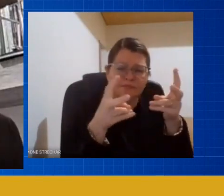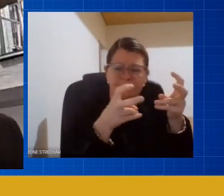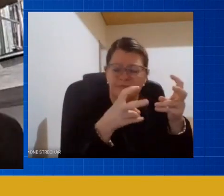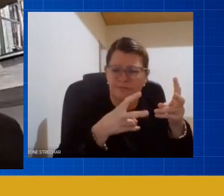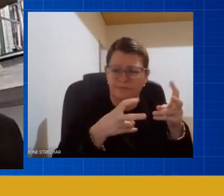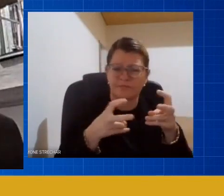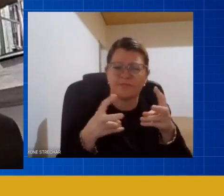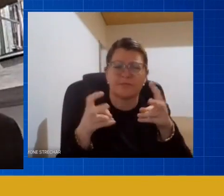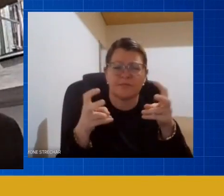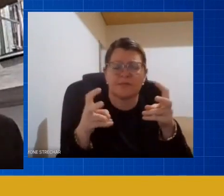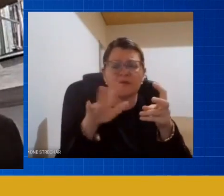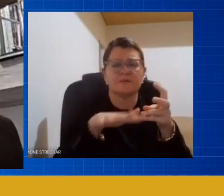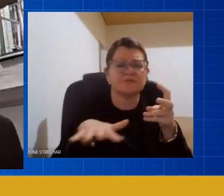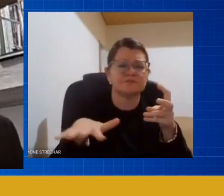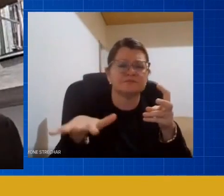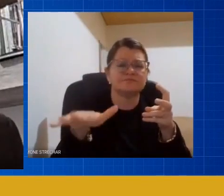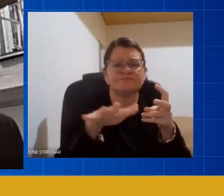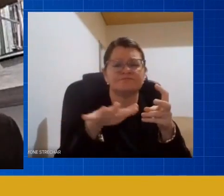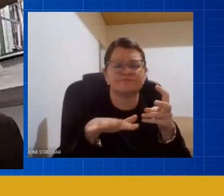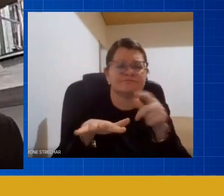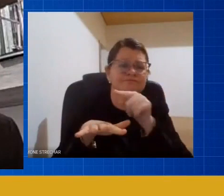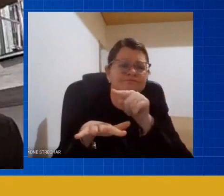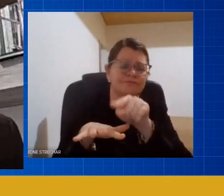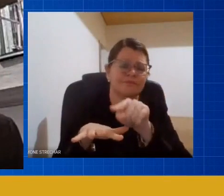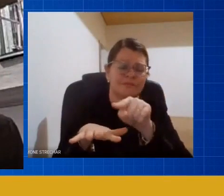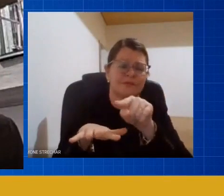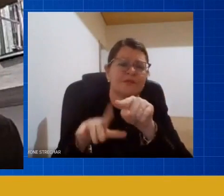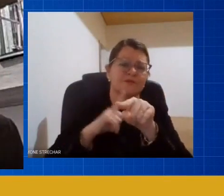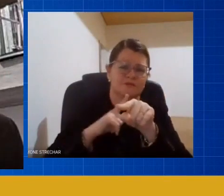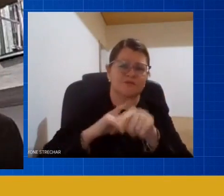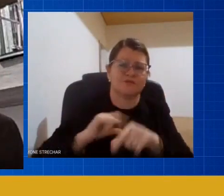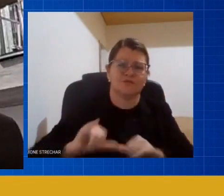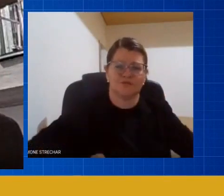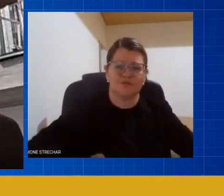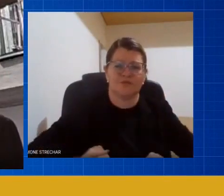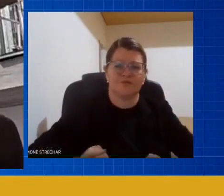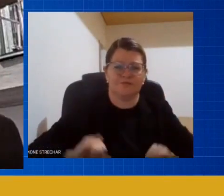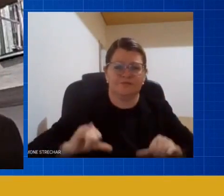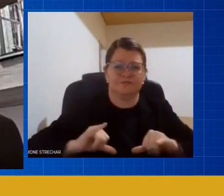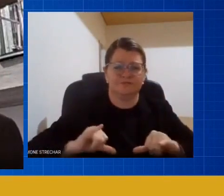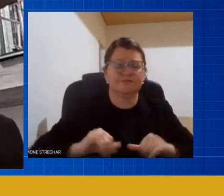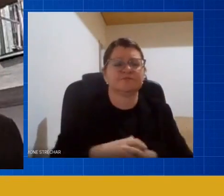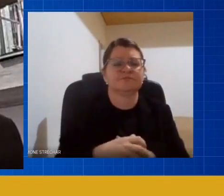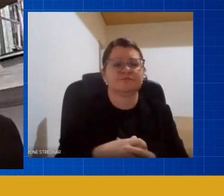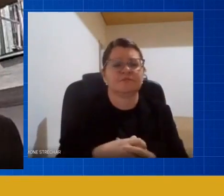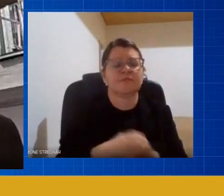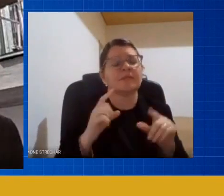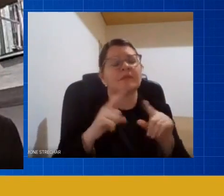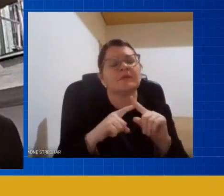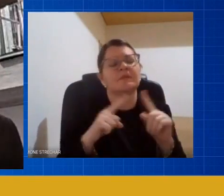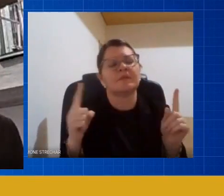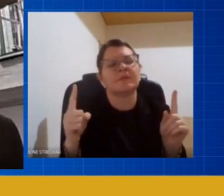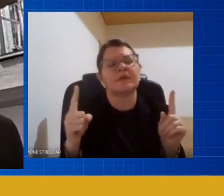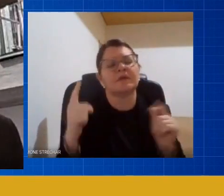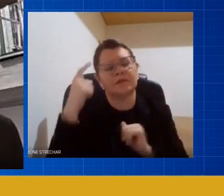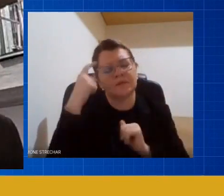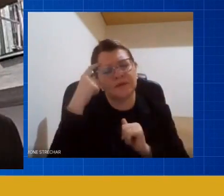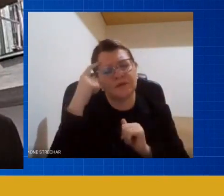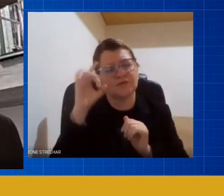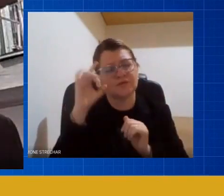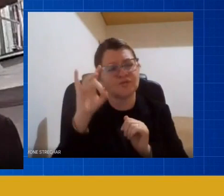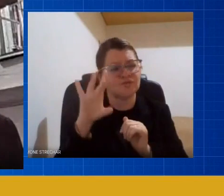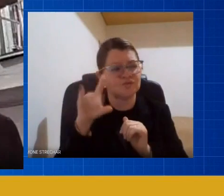geralmente é um público mais anônimo tem sofrido as consequências disso mas isso não pega somente esse público né